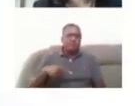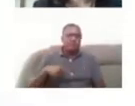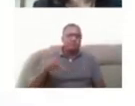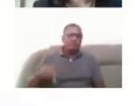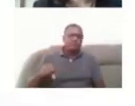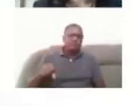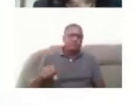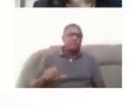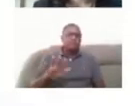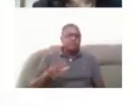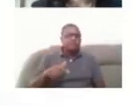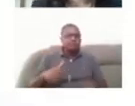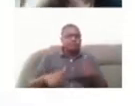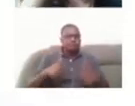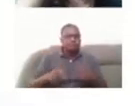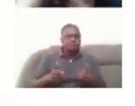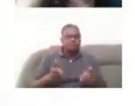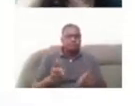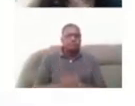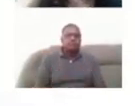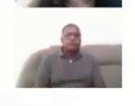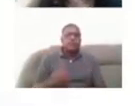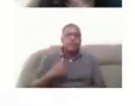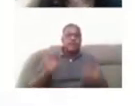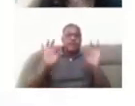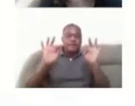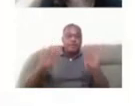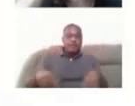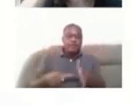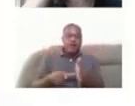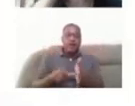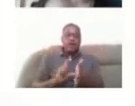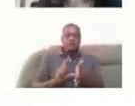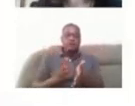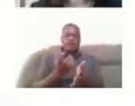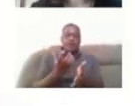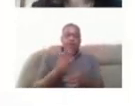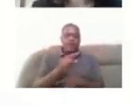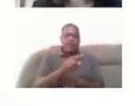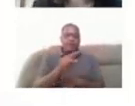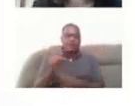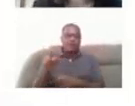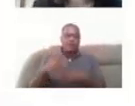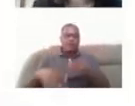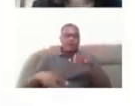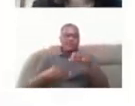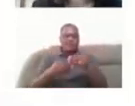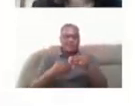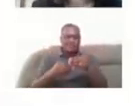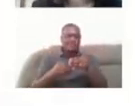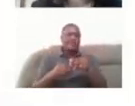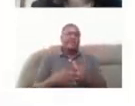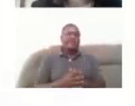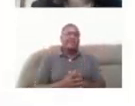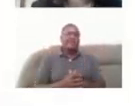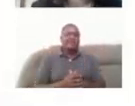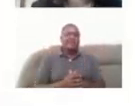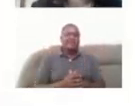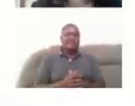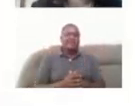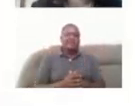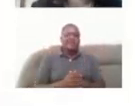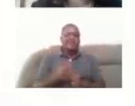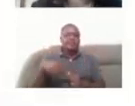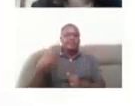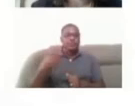Antes da gente finalizar eu pergunto se vocês têm alguma coisa que vocês gostariam de acrescentar e aí depois faço